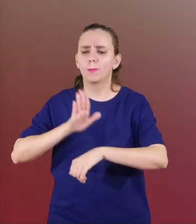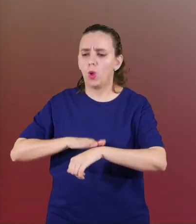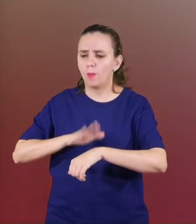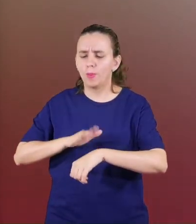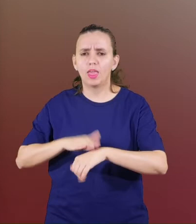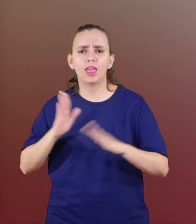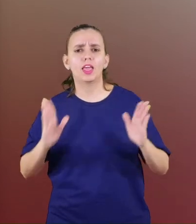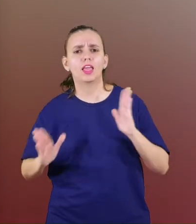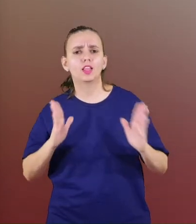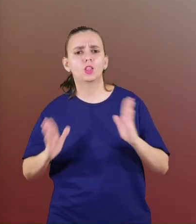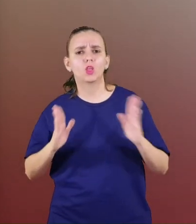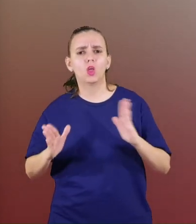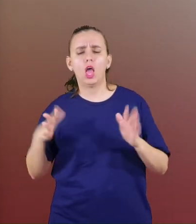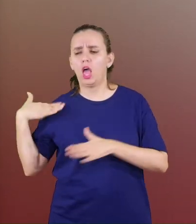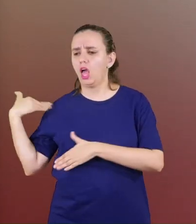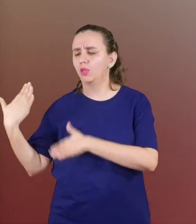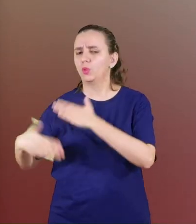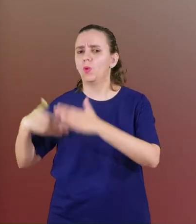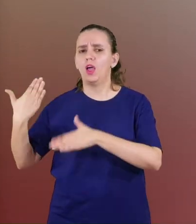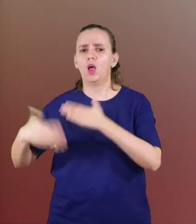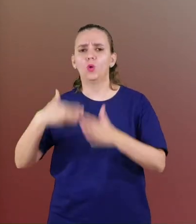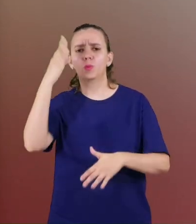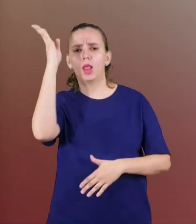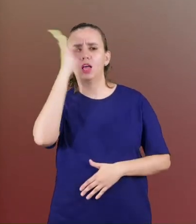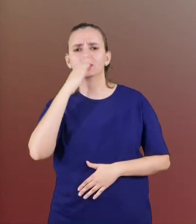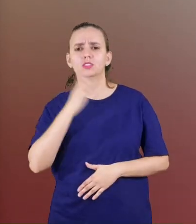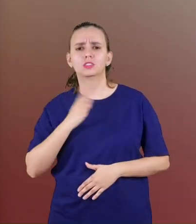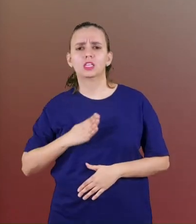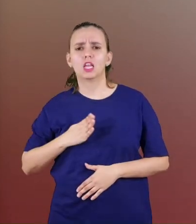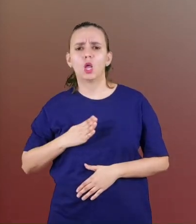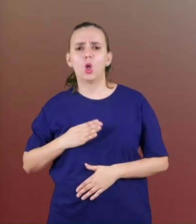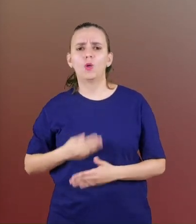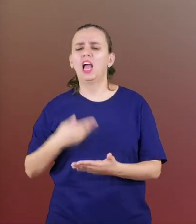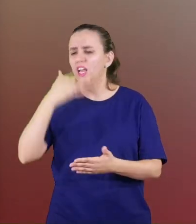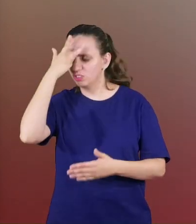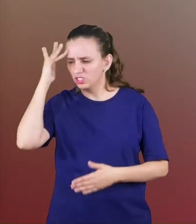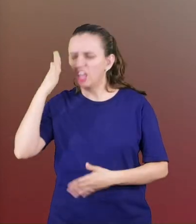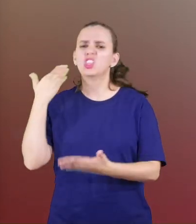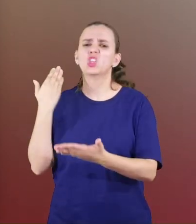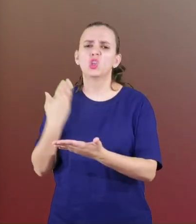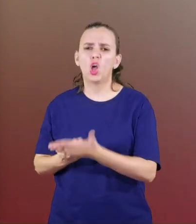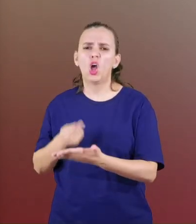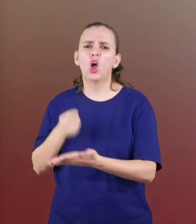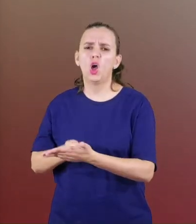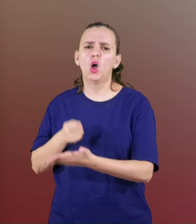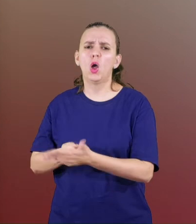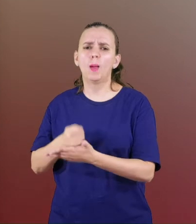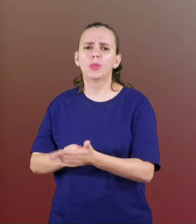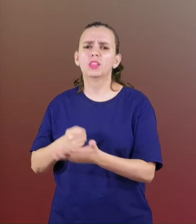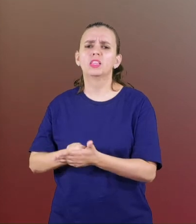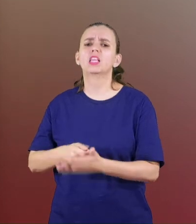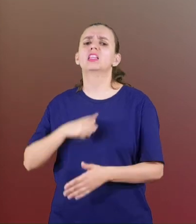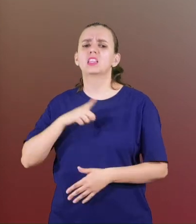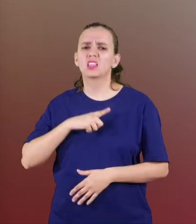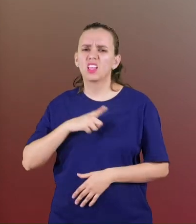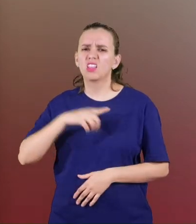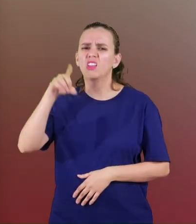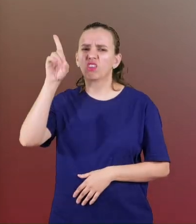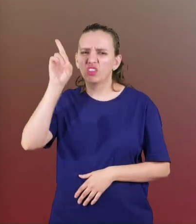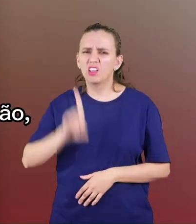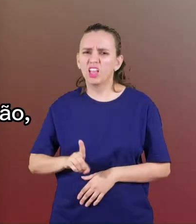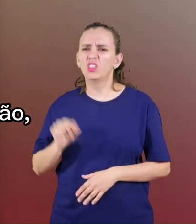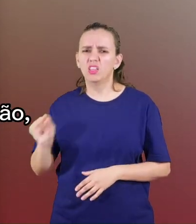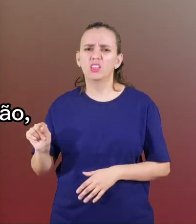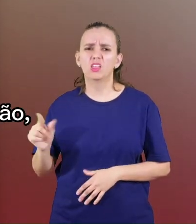atual do Brasil, e a gente só cobra aquilo que é por direito nosso,